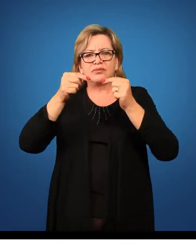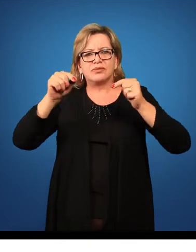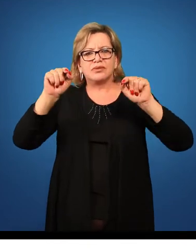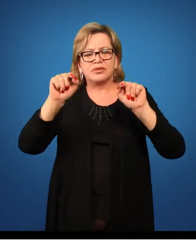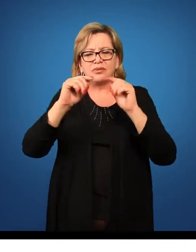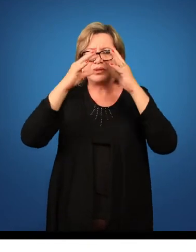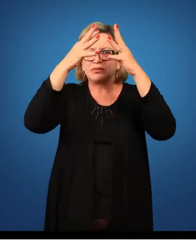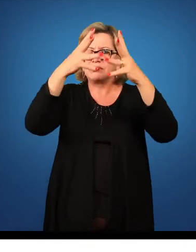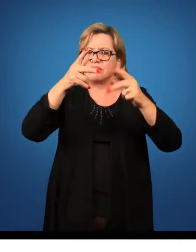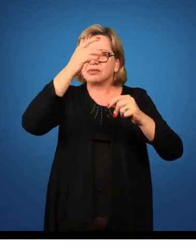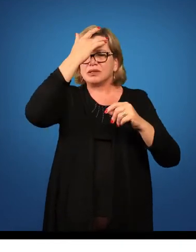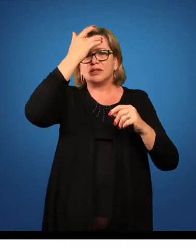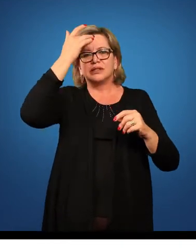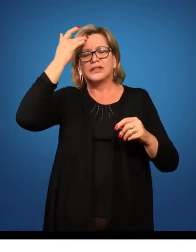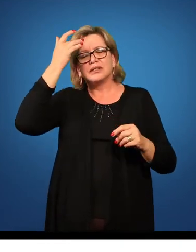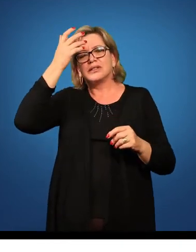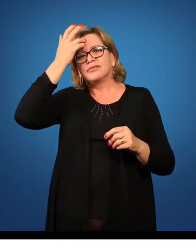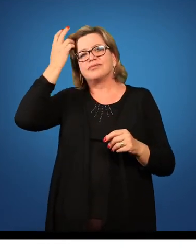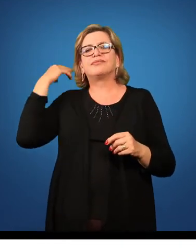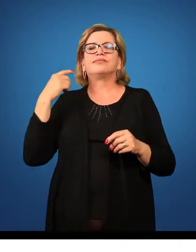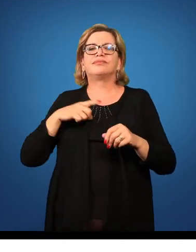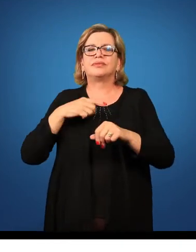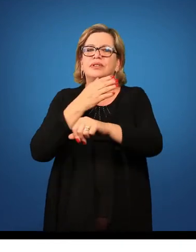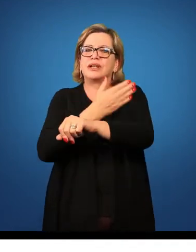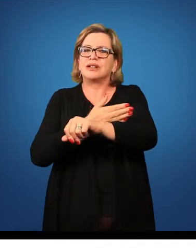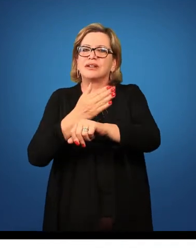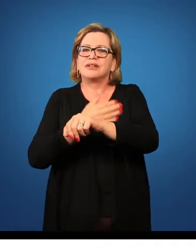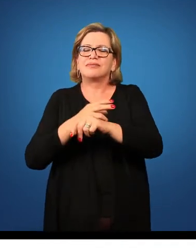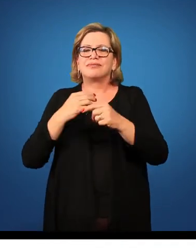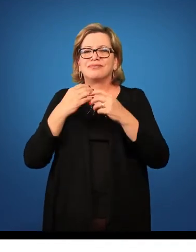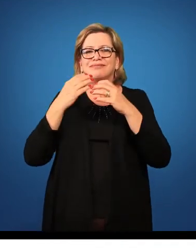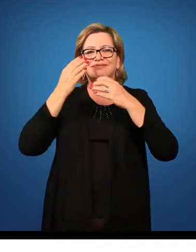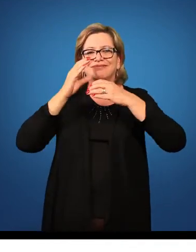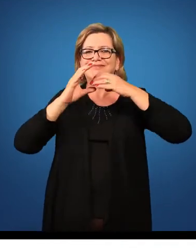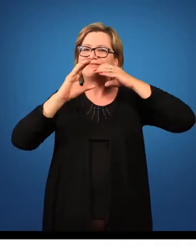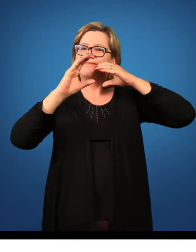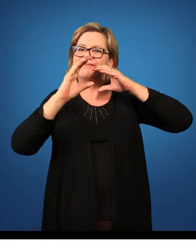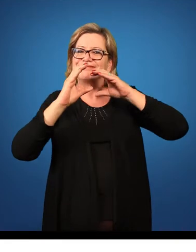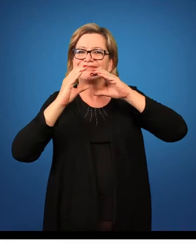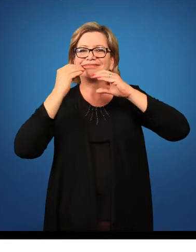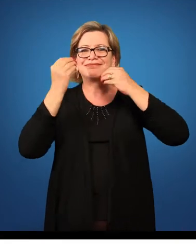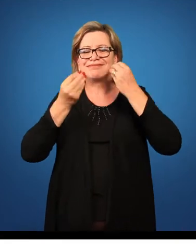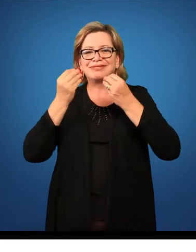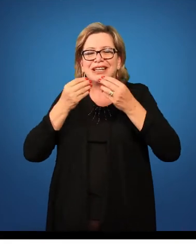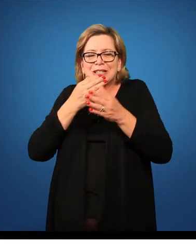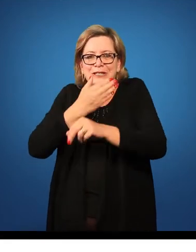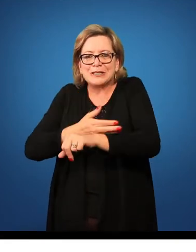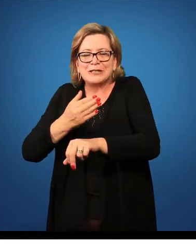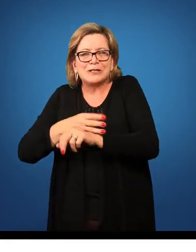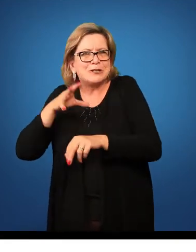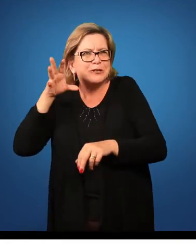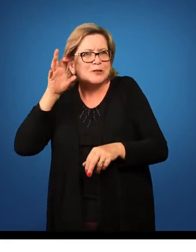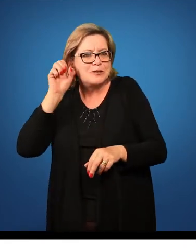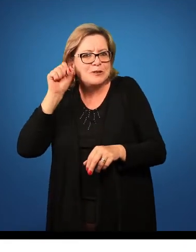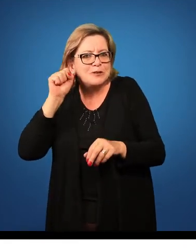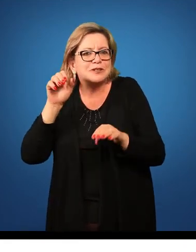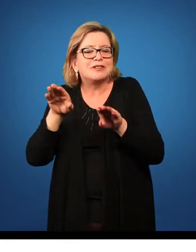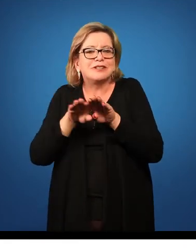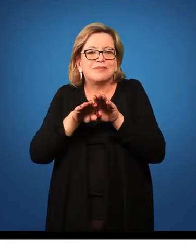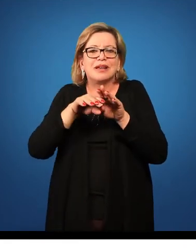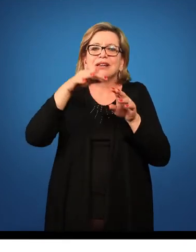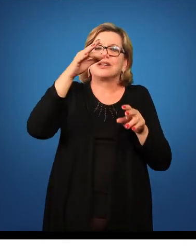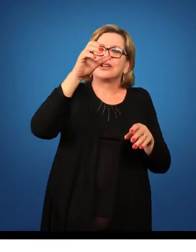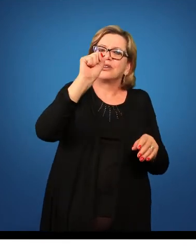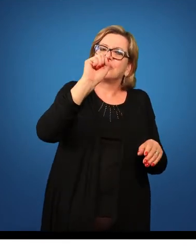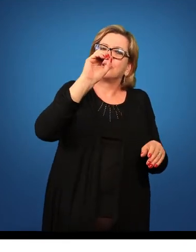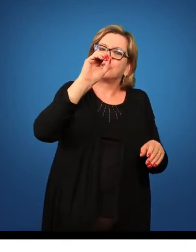todas as pessoas. Ele traz a prática vocal em grupo, o treinamento auditivo e também o solfejo. Que são